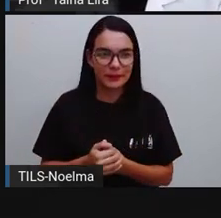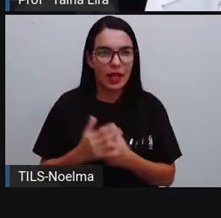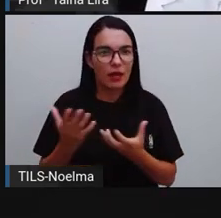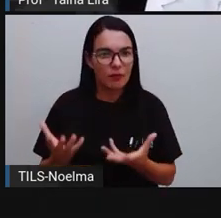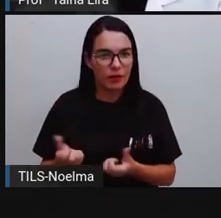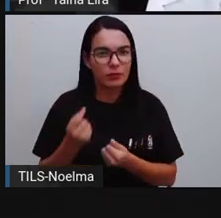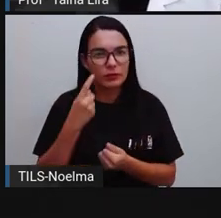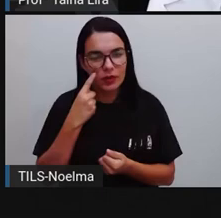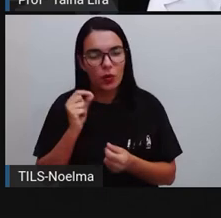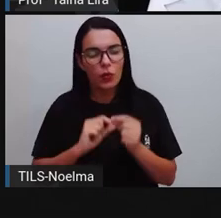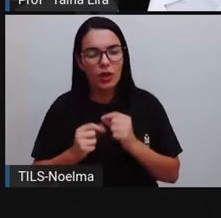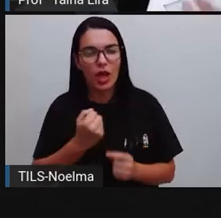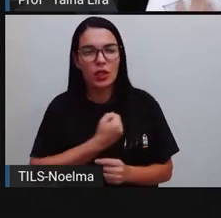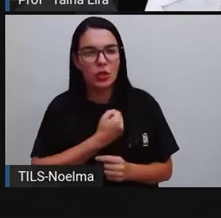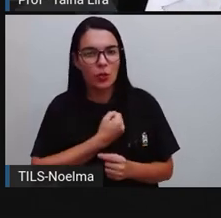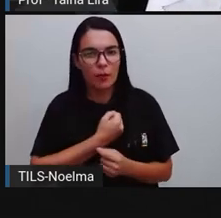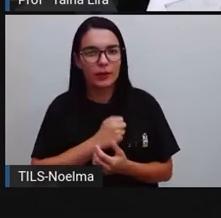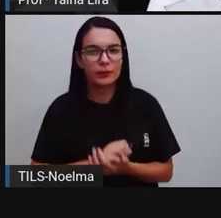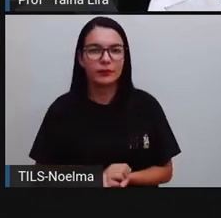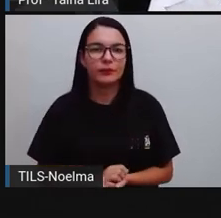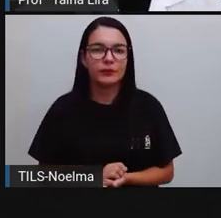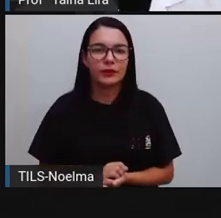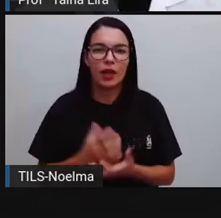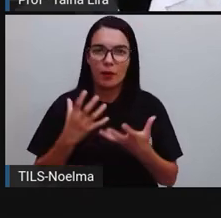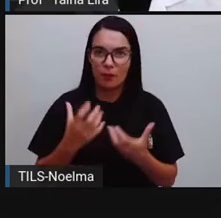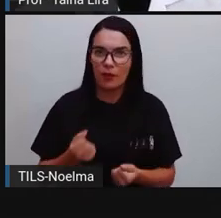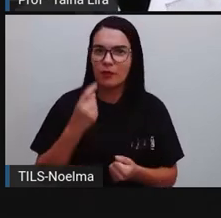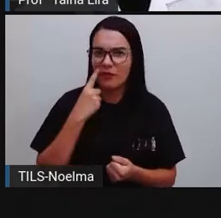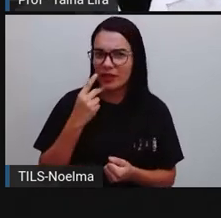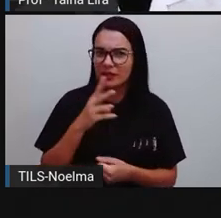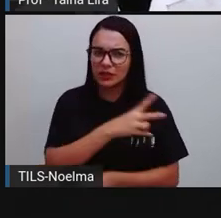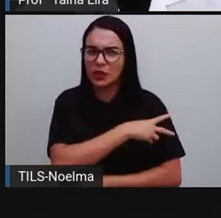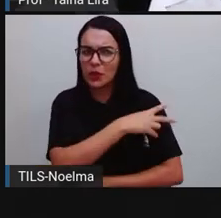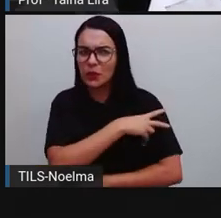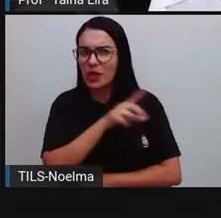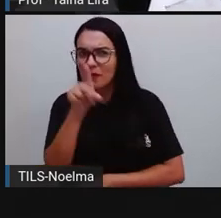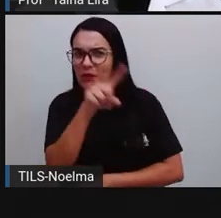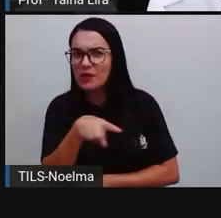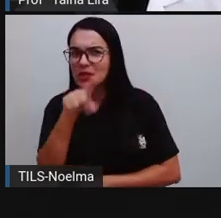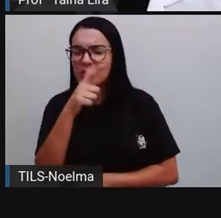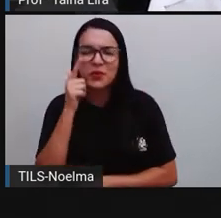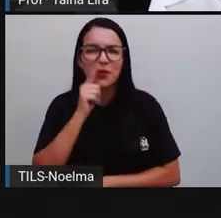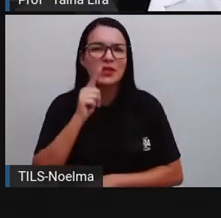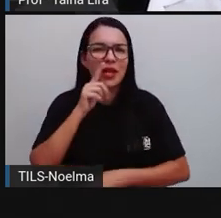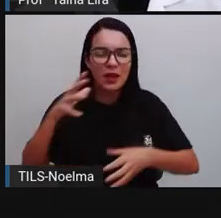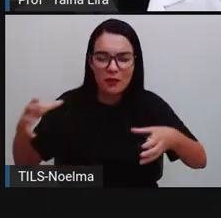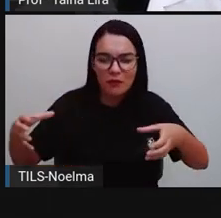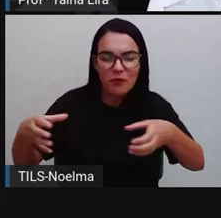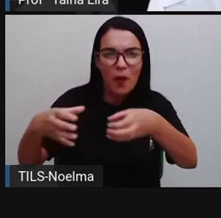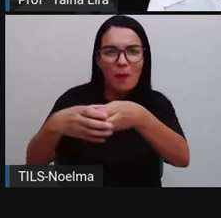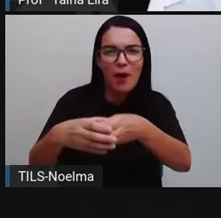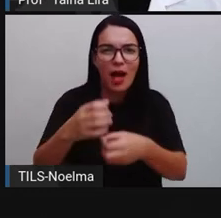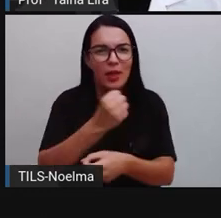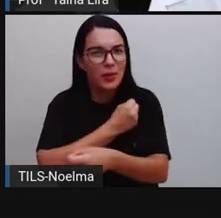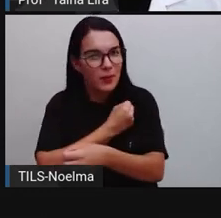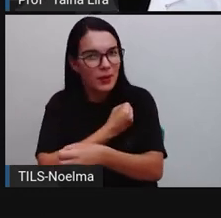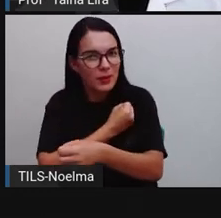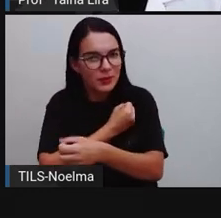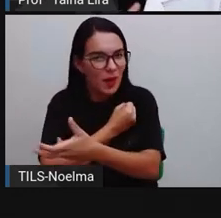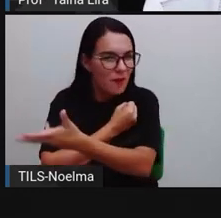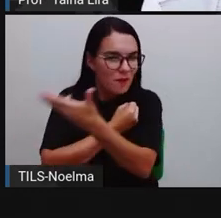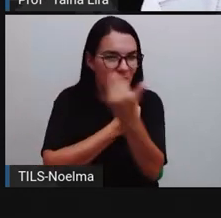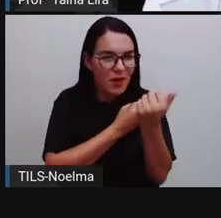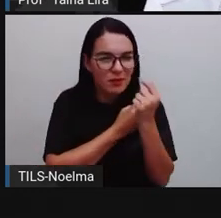Formar números. Será que o segundo ano consegue ajudar a pró a formar aqui alguns números? Então,